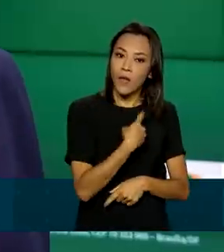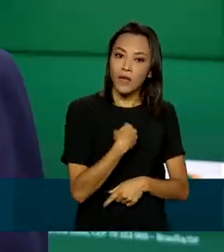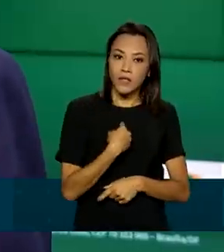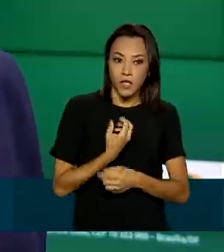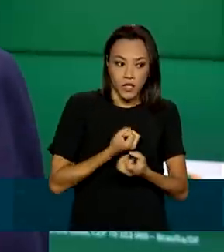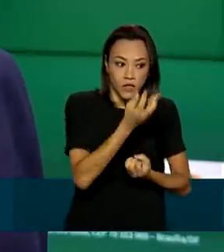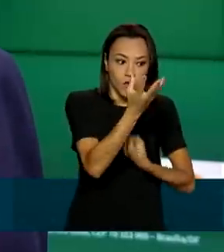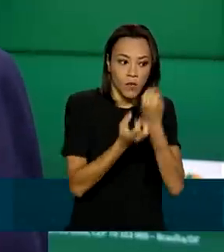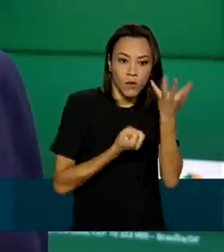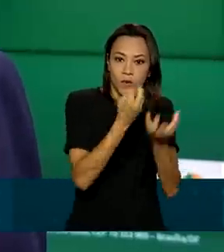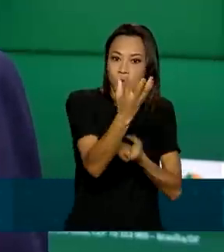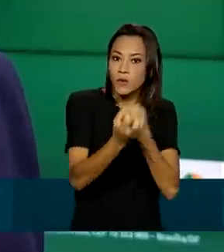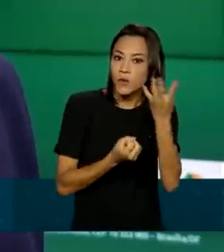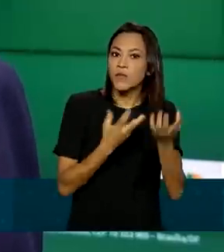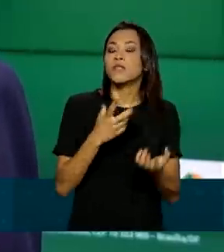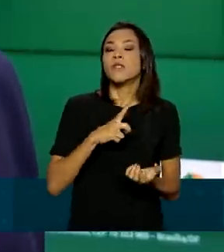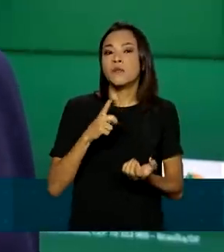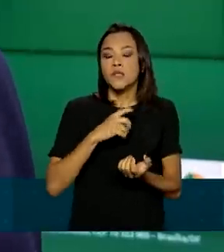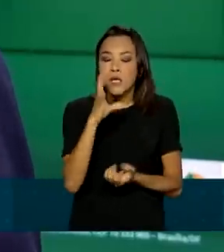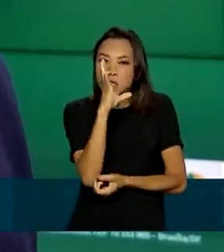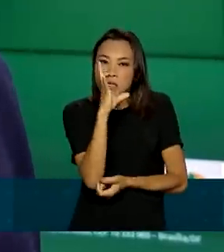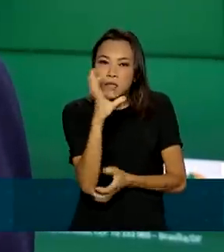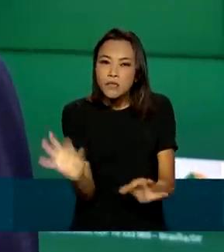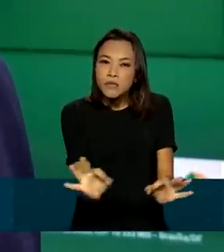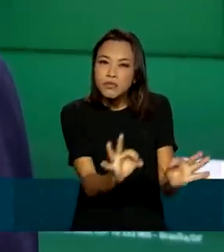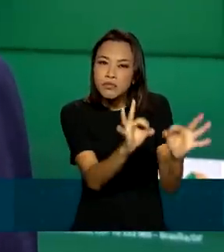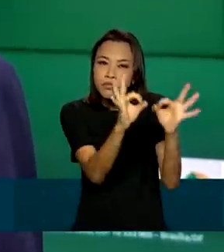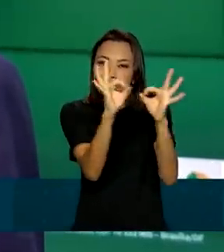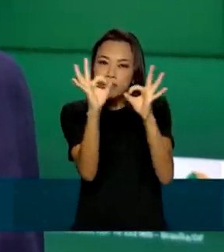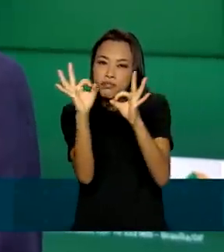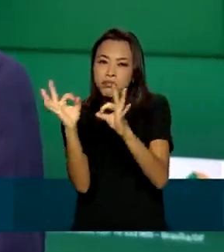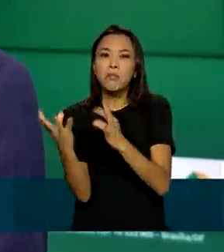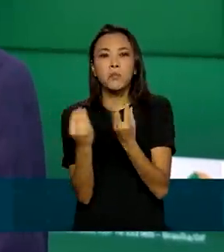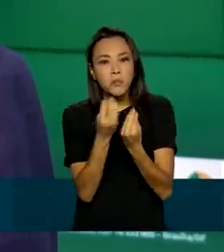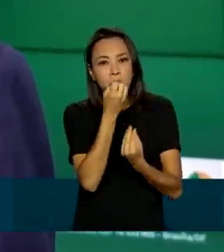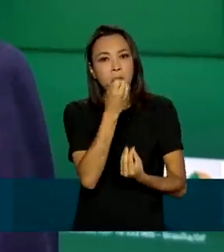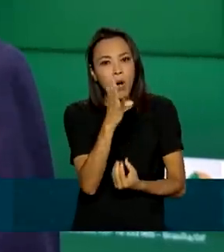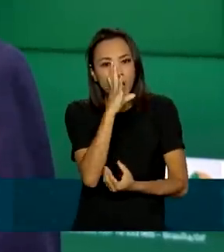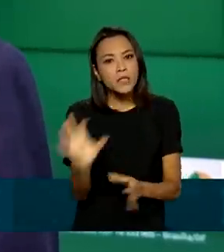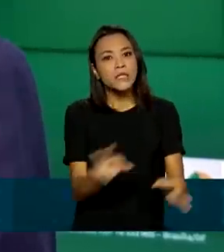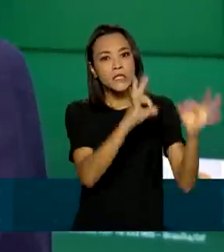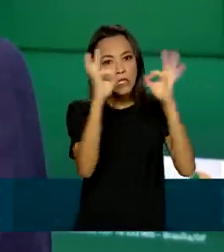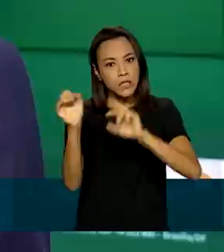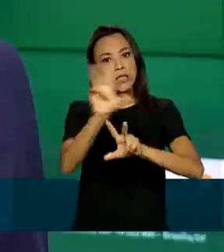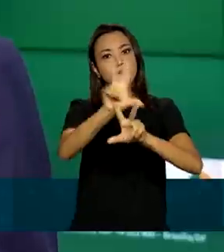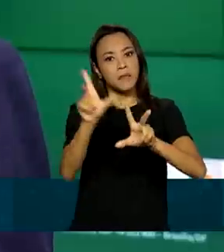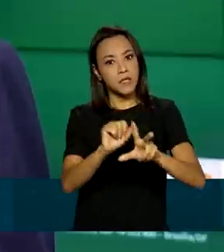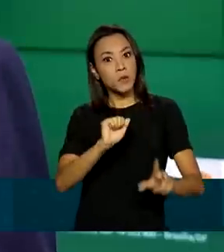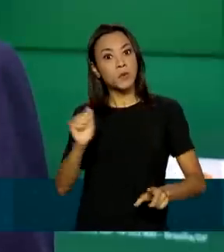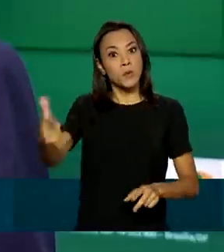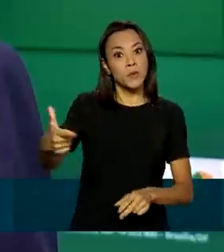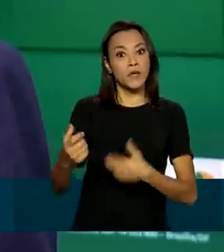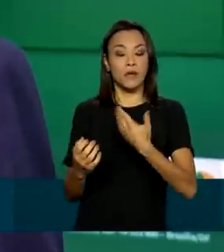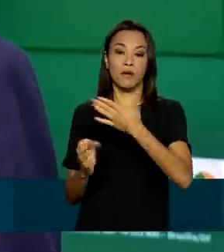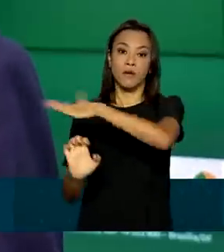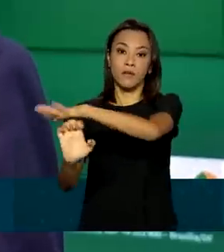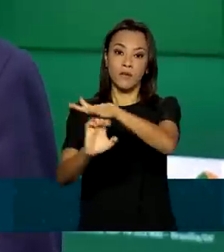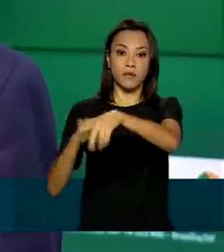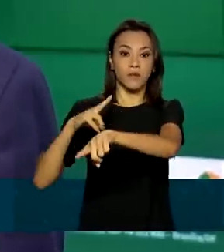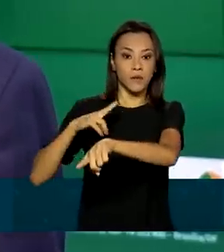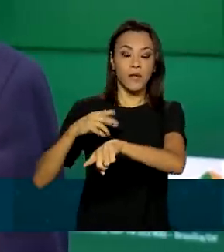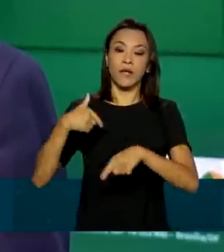de perfil de audiência até melhor que muitas empresas privadas. Então, isso é sinal que o nosso conteúdo